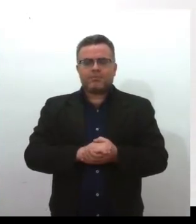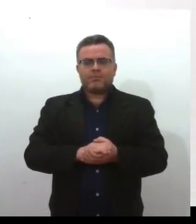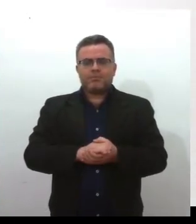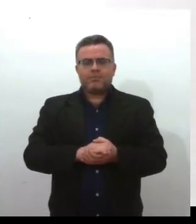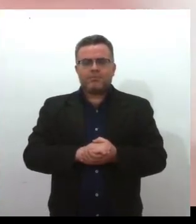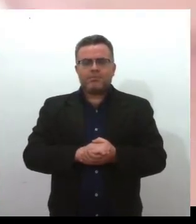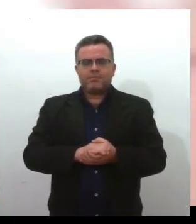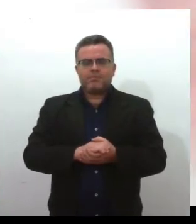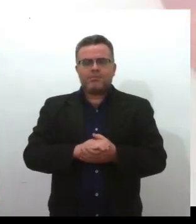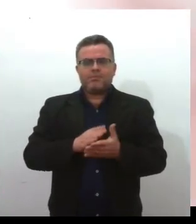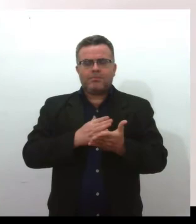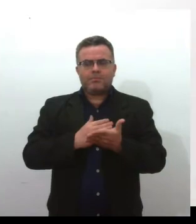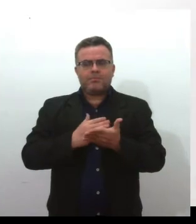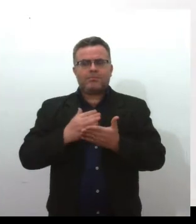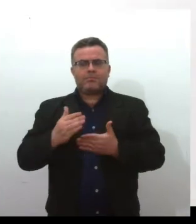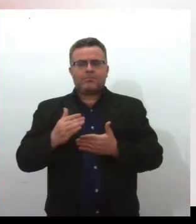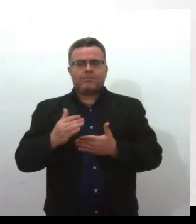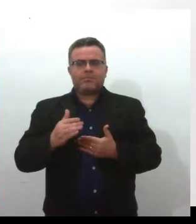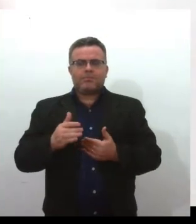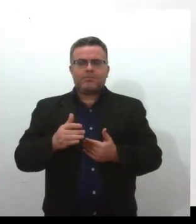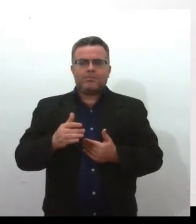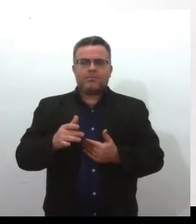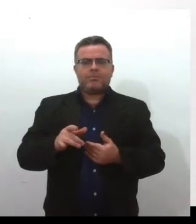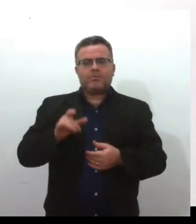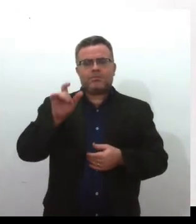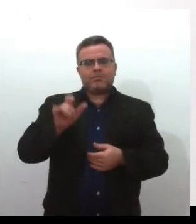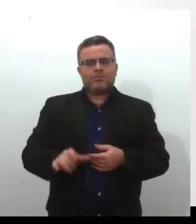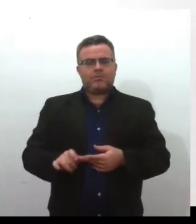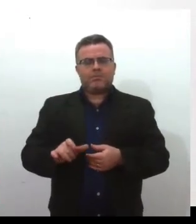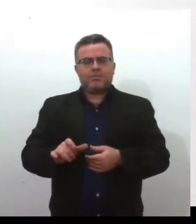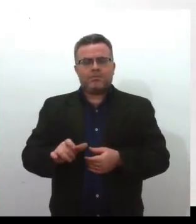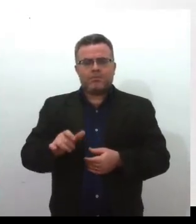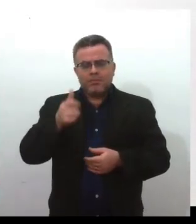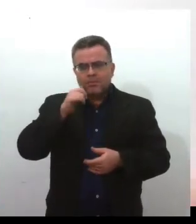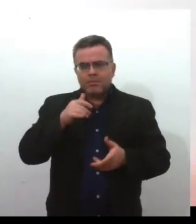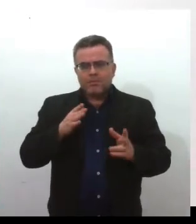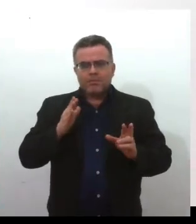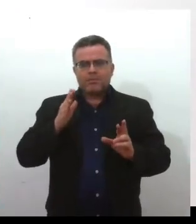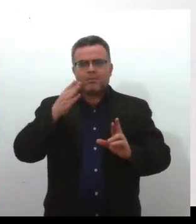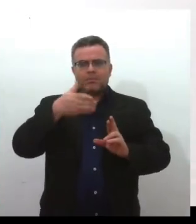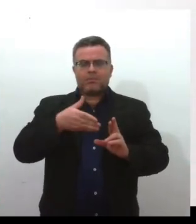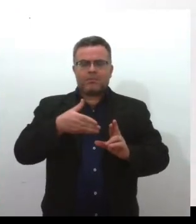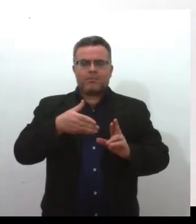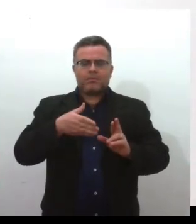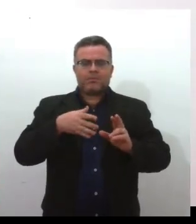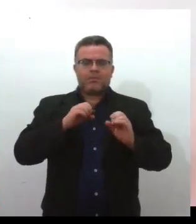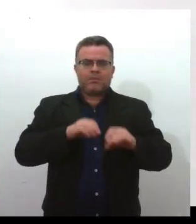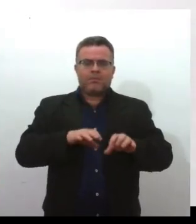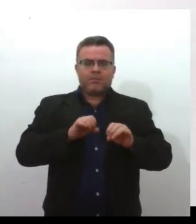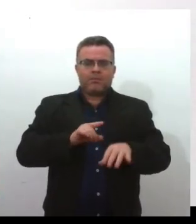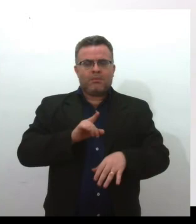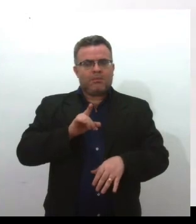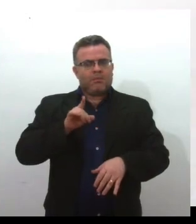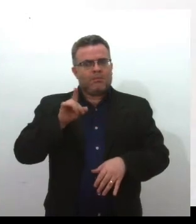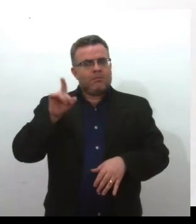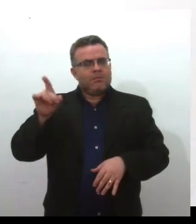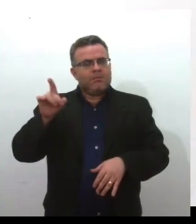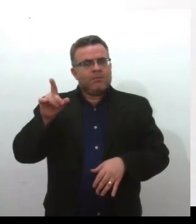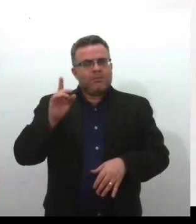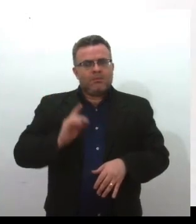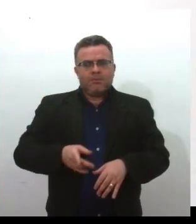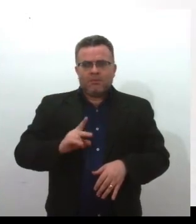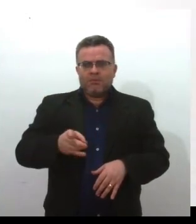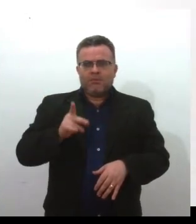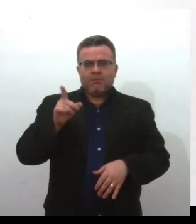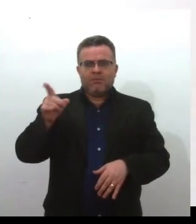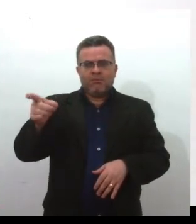como uma das mais expressivas fontes de educação catarinense. Então, ela acolhe